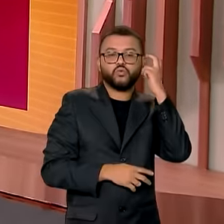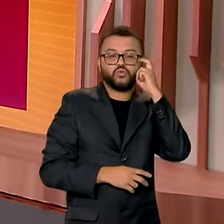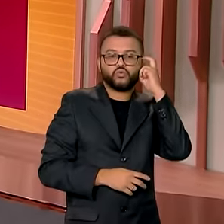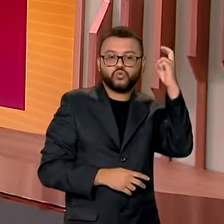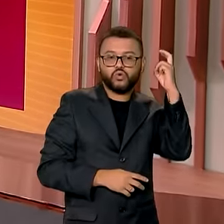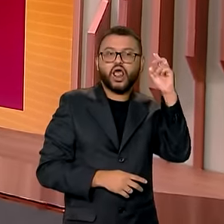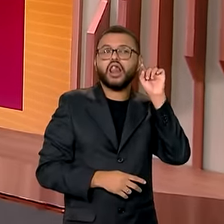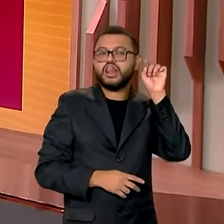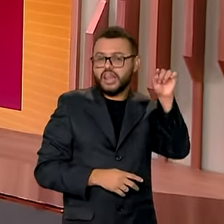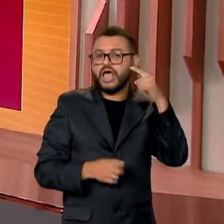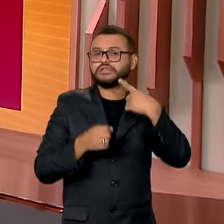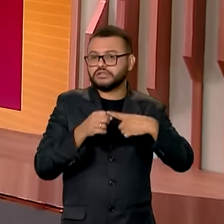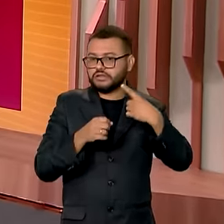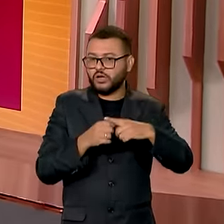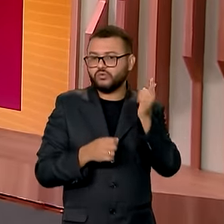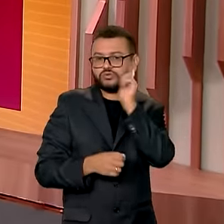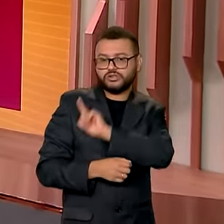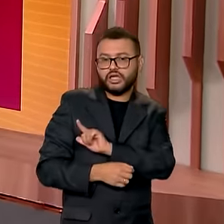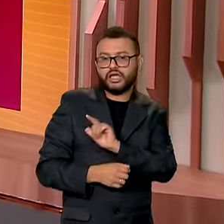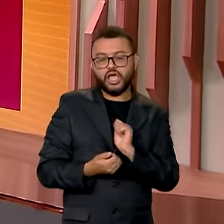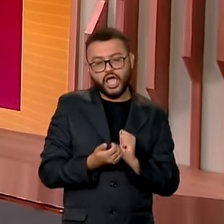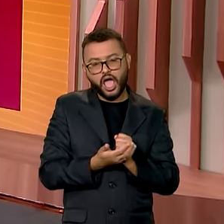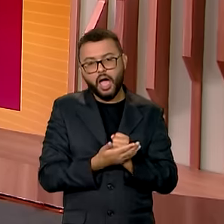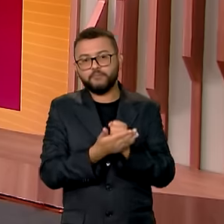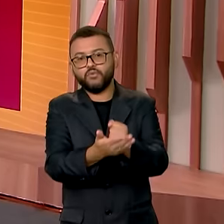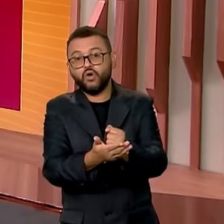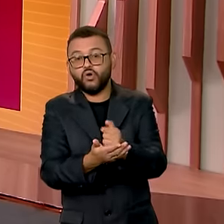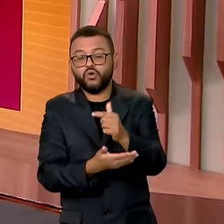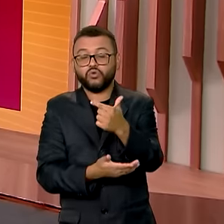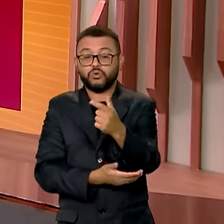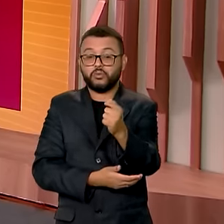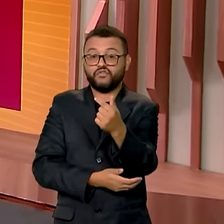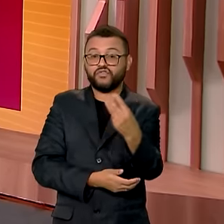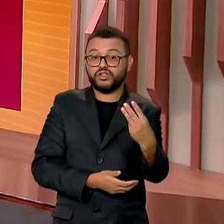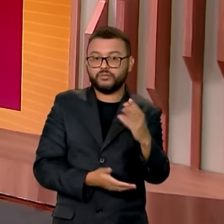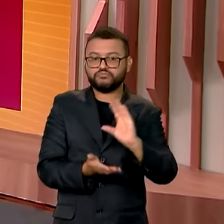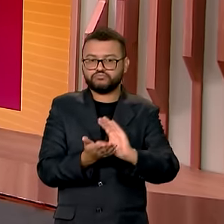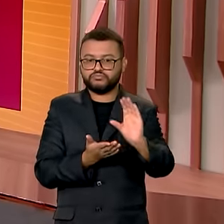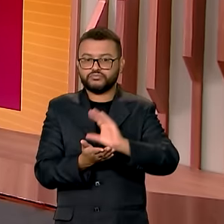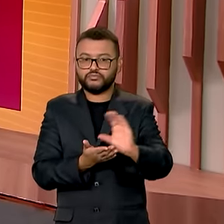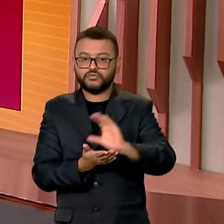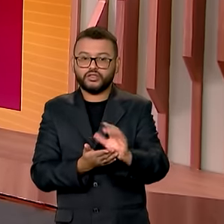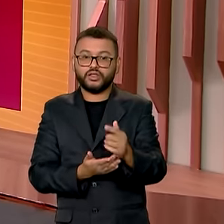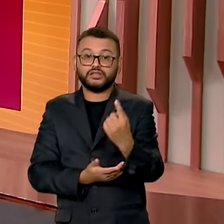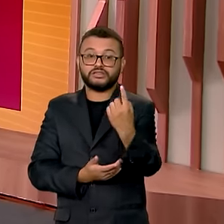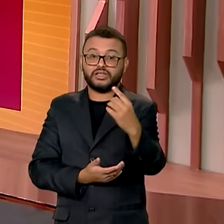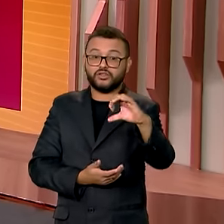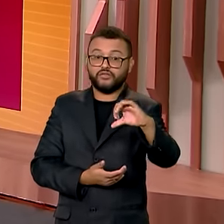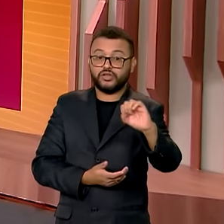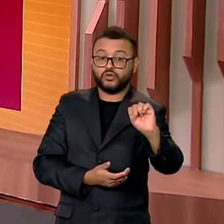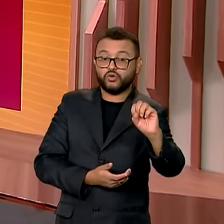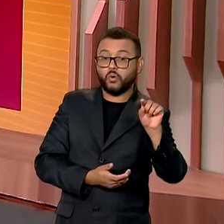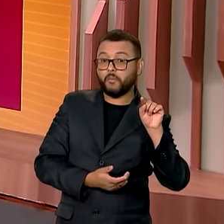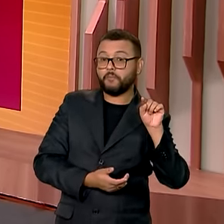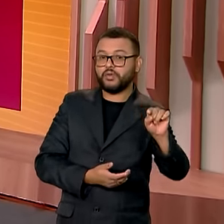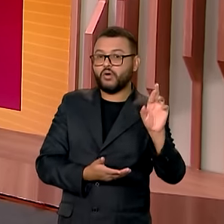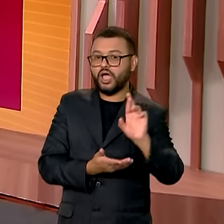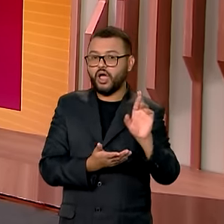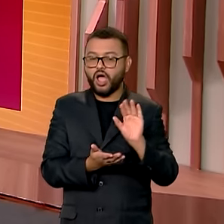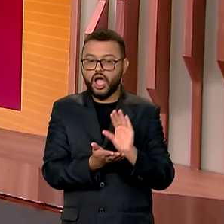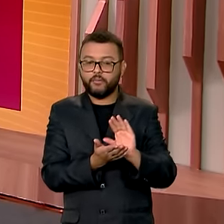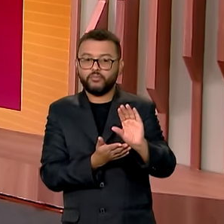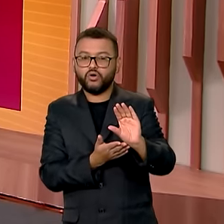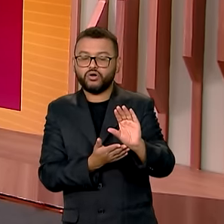o Buri também recebe um apoio. Em 2023, foram investidos mais de R 198 mil em